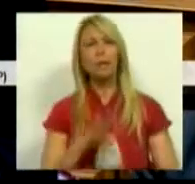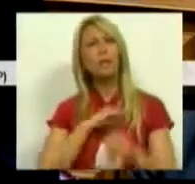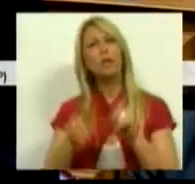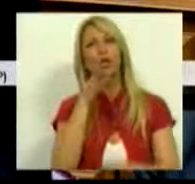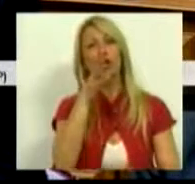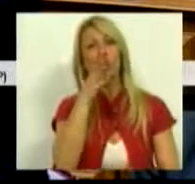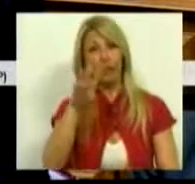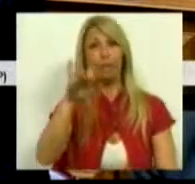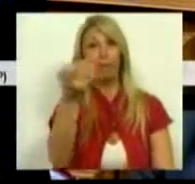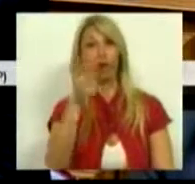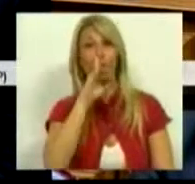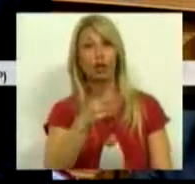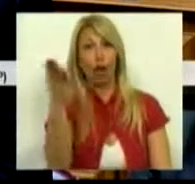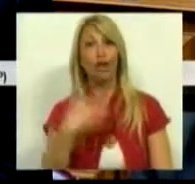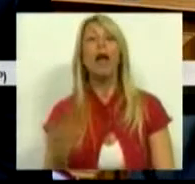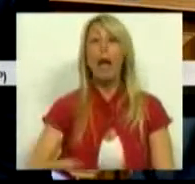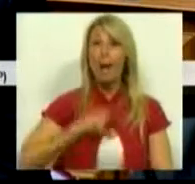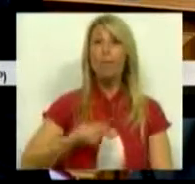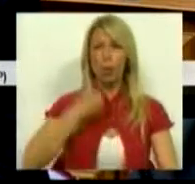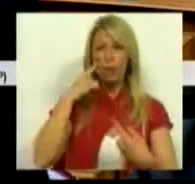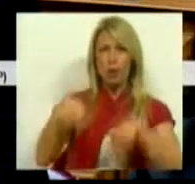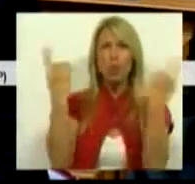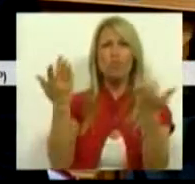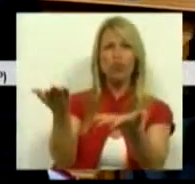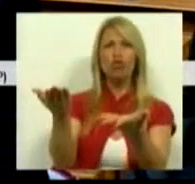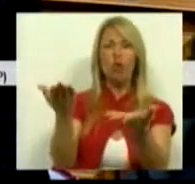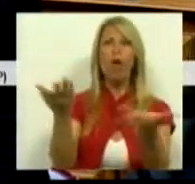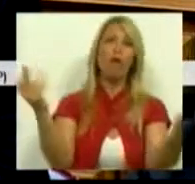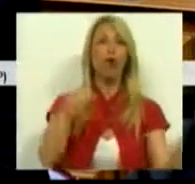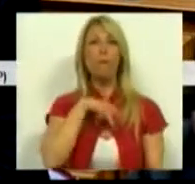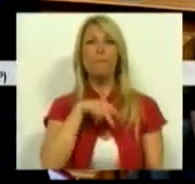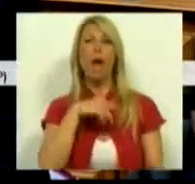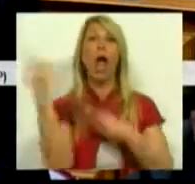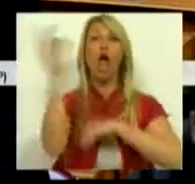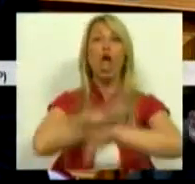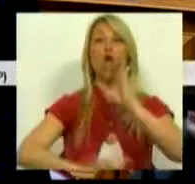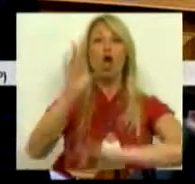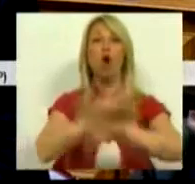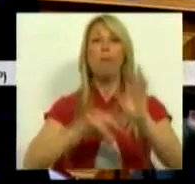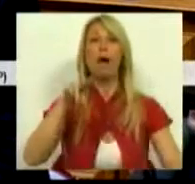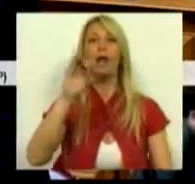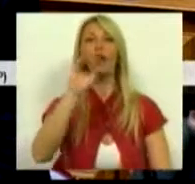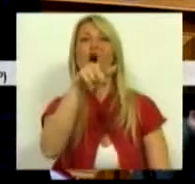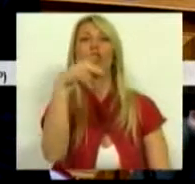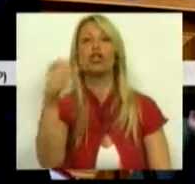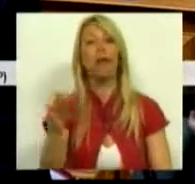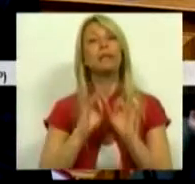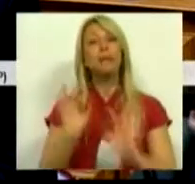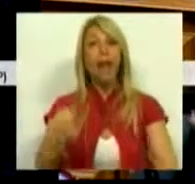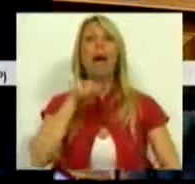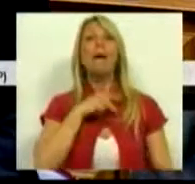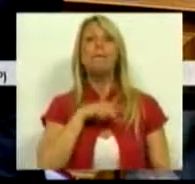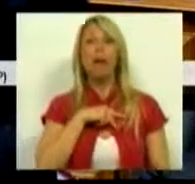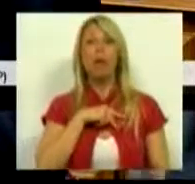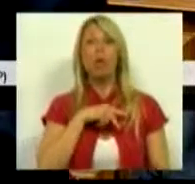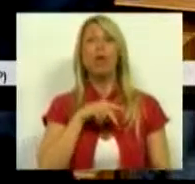Deputado Michel Seifert que a preocupação que ele aqui demonstrou foi premiada pela Europa Nostra com um prémio para a Escola Passos